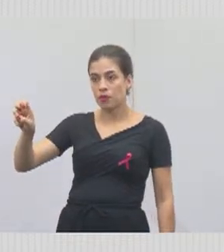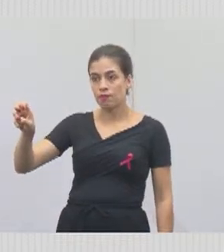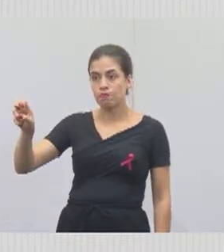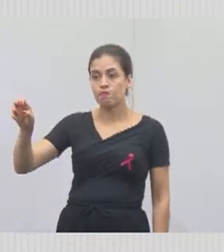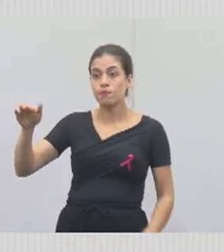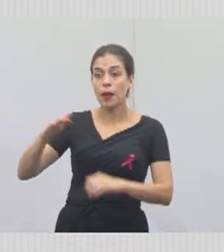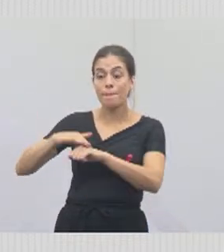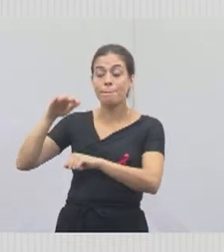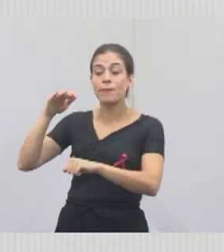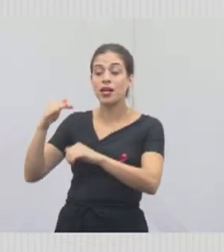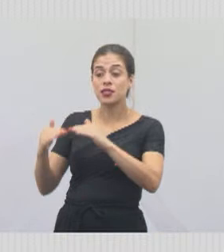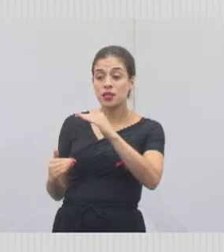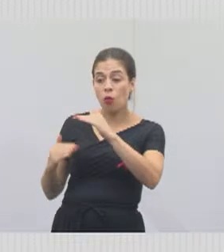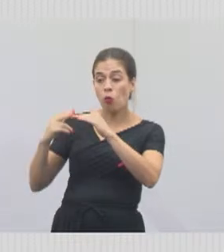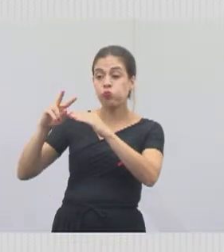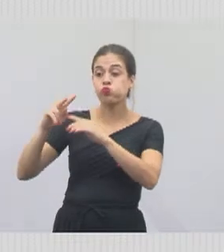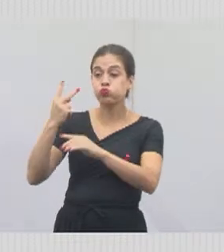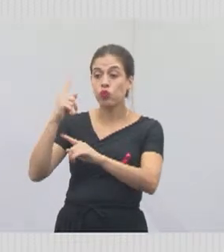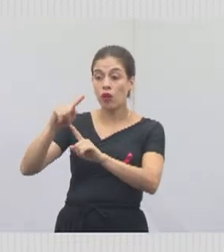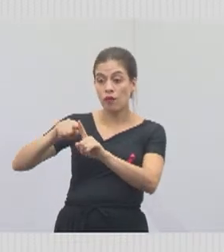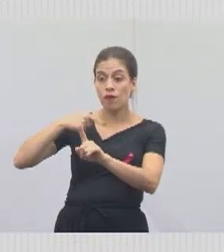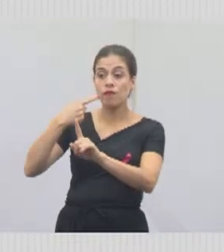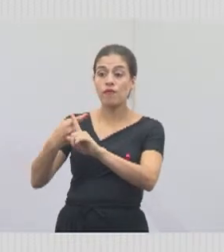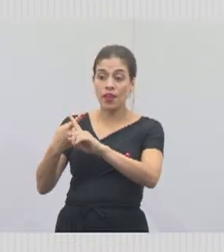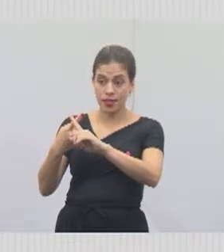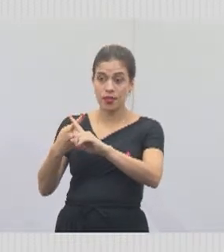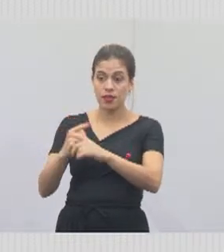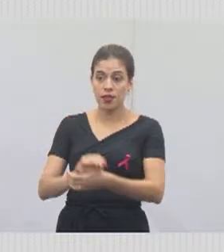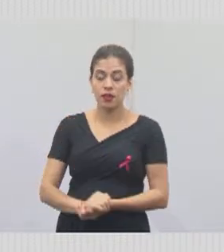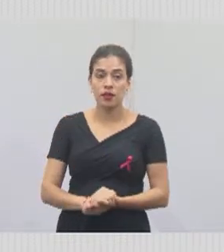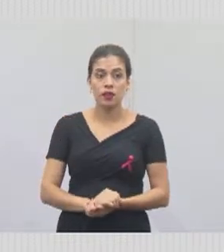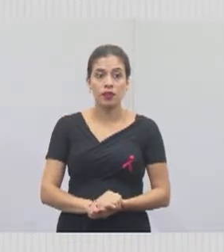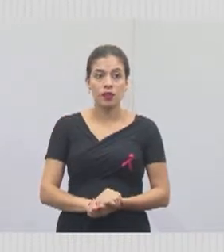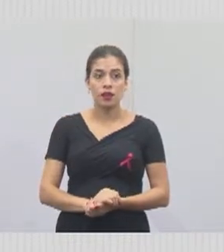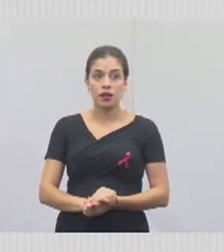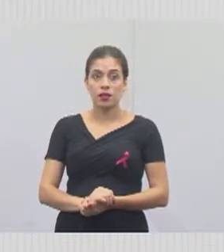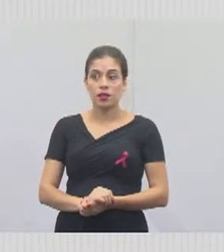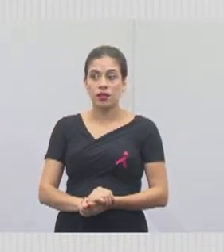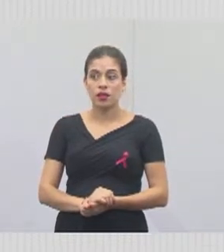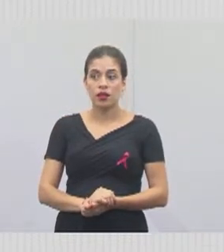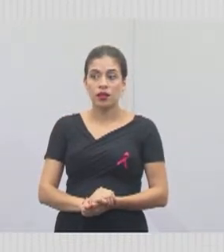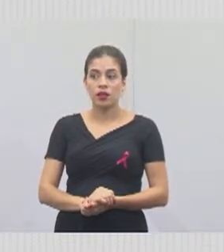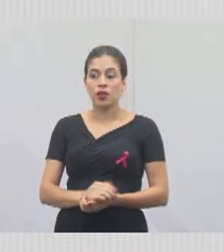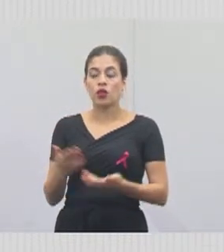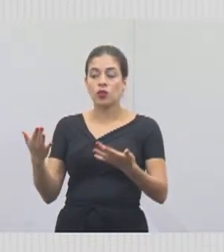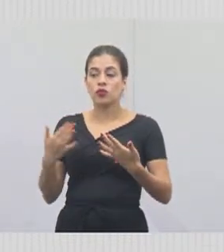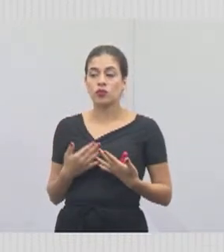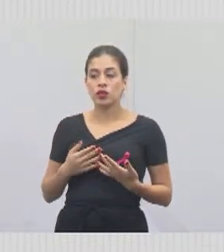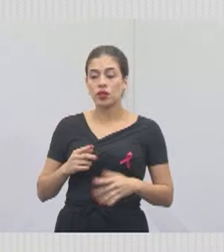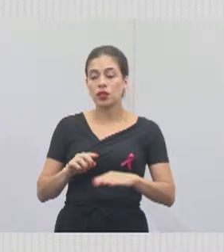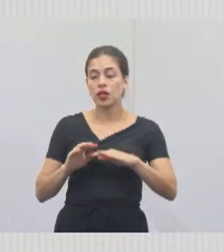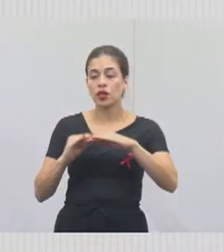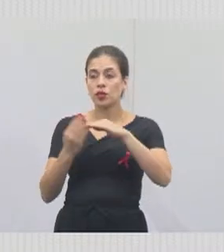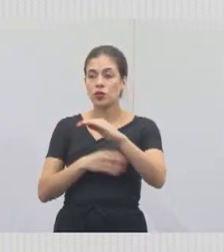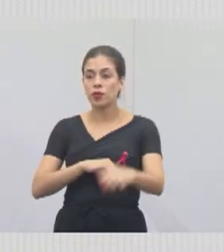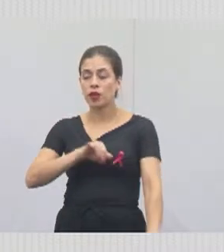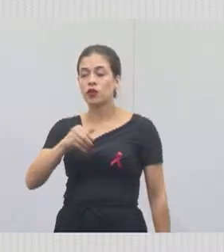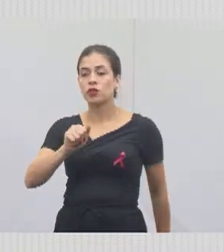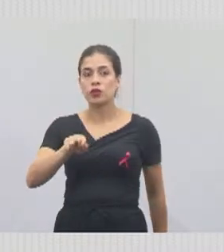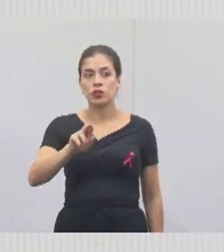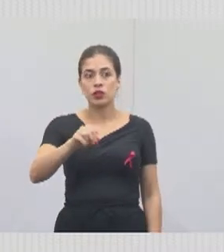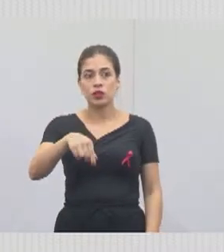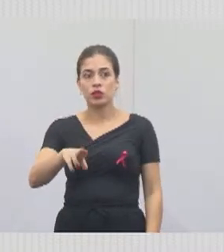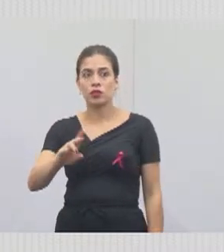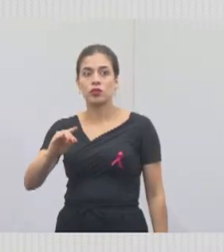da capacidade. Então, gostaria que passasse o vídeo agora? Eu estou aqui no Jardim Luíza, onde está ocorrendo